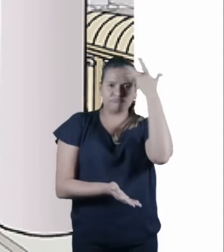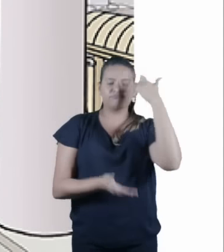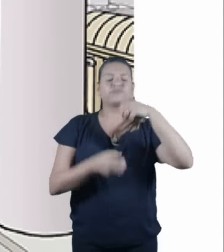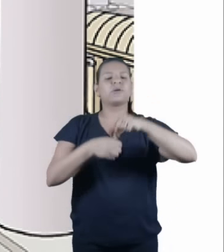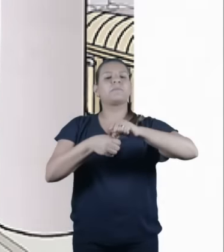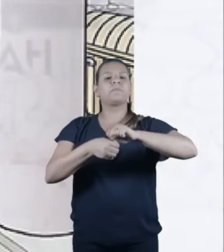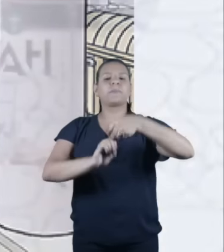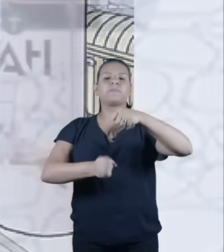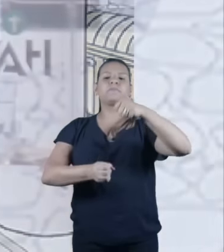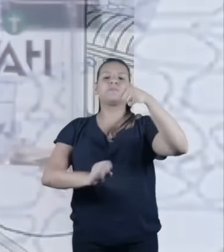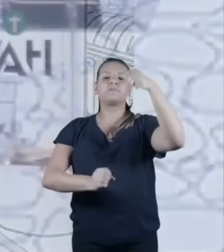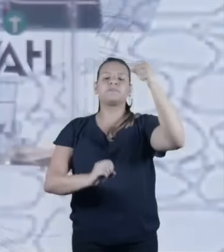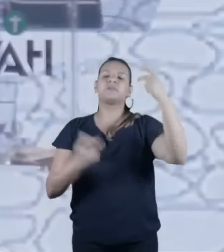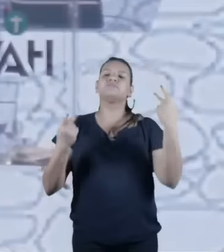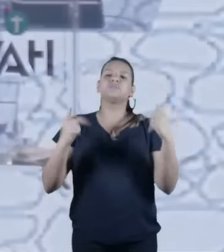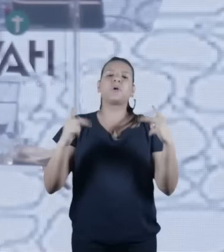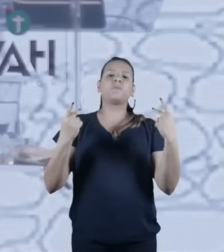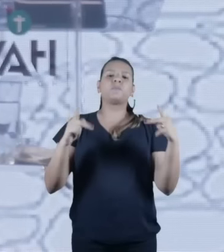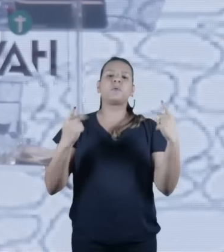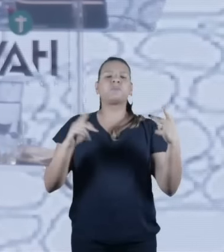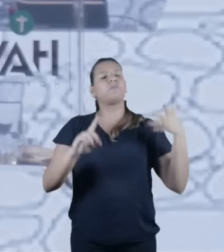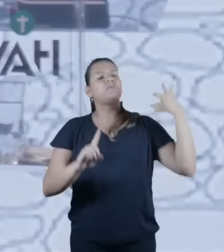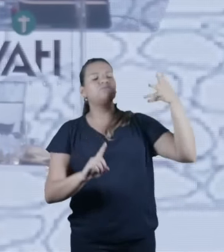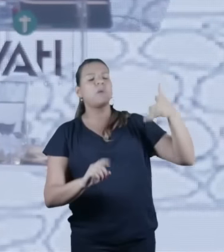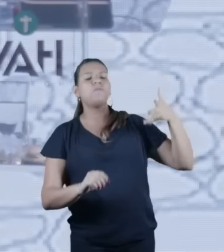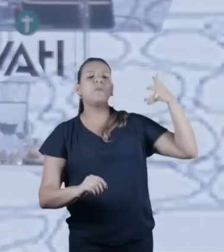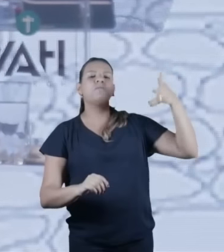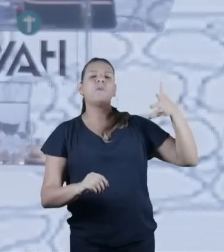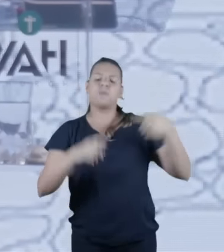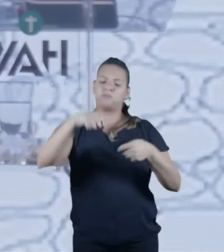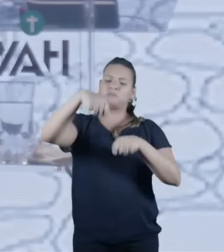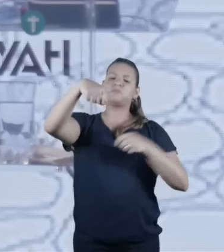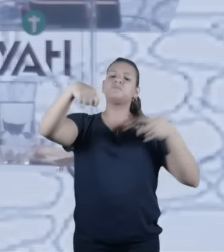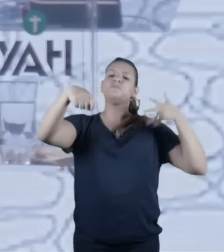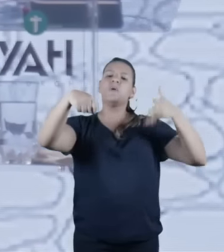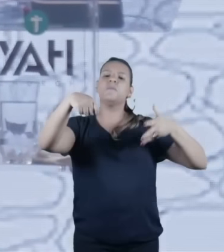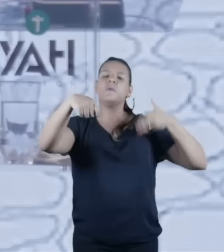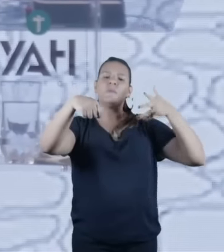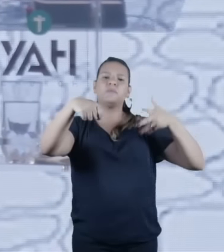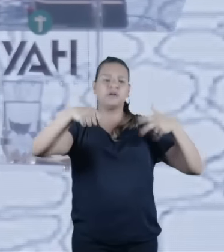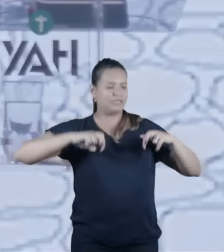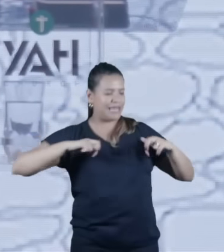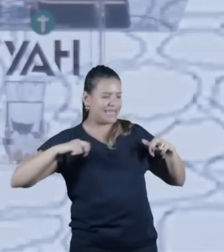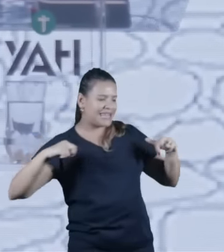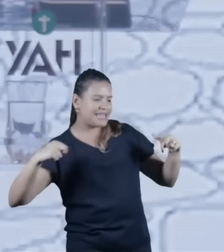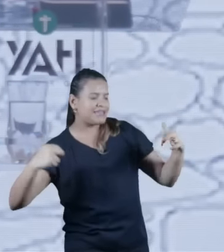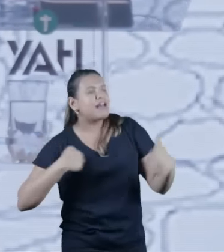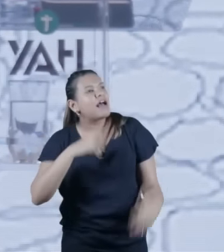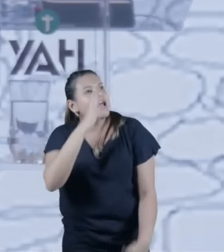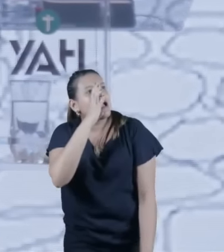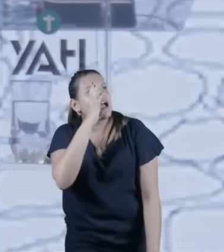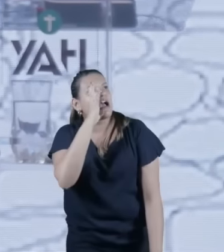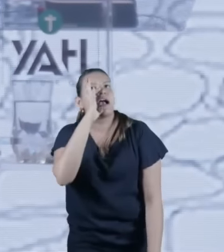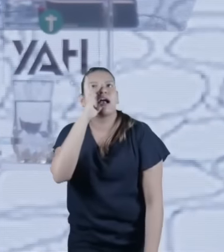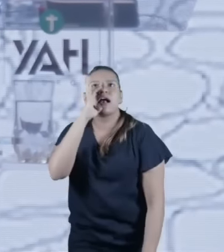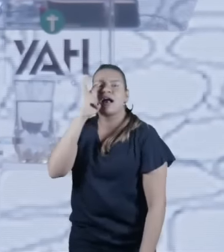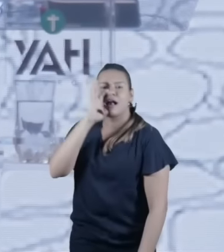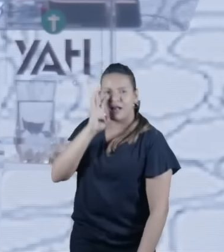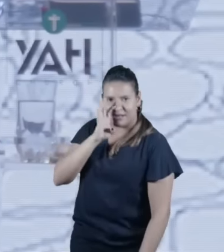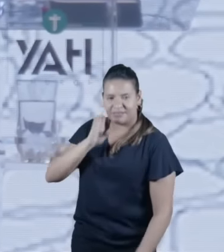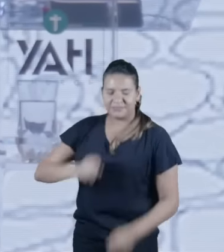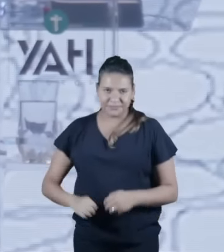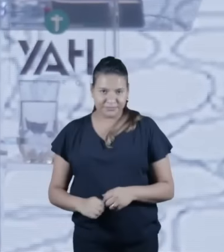ensinava as sinagogas não eram local de sacrifícios as